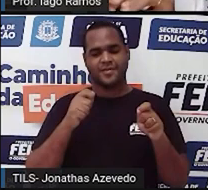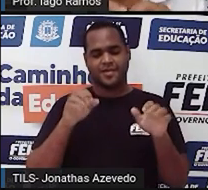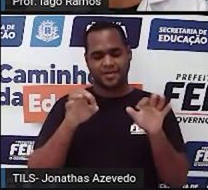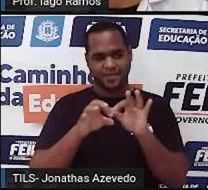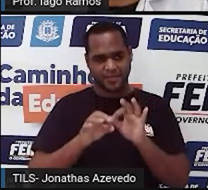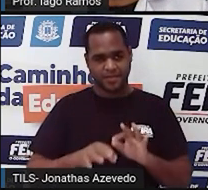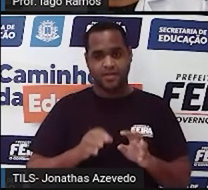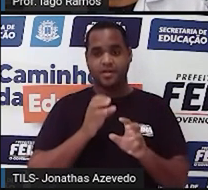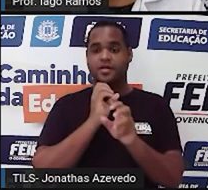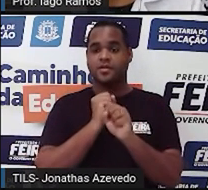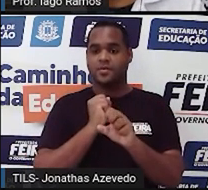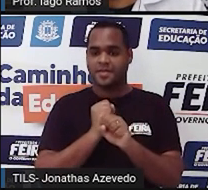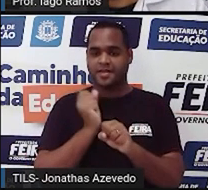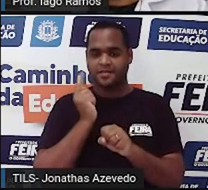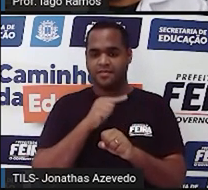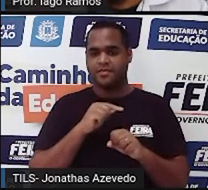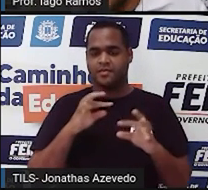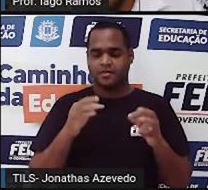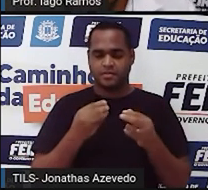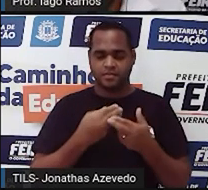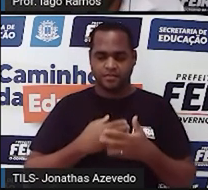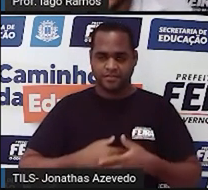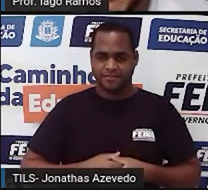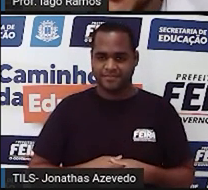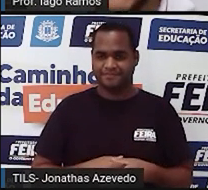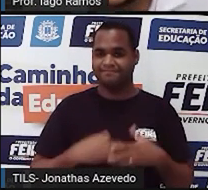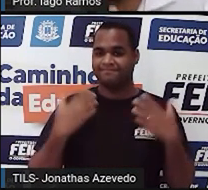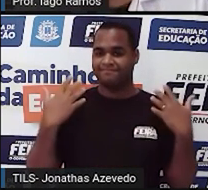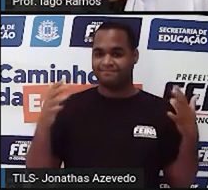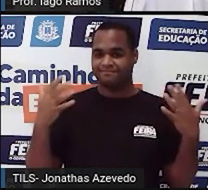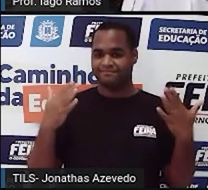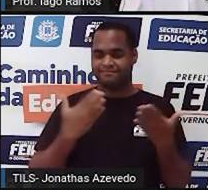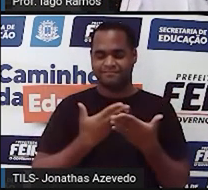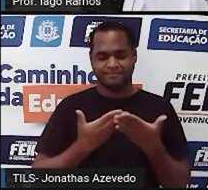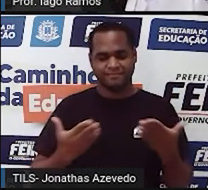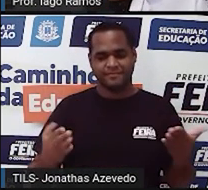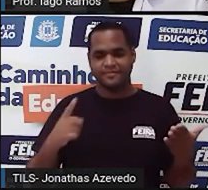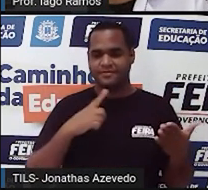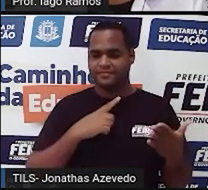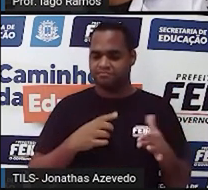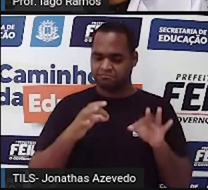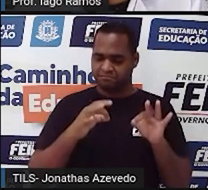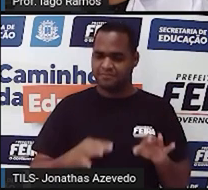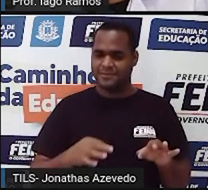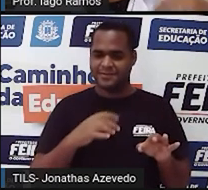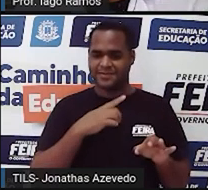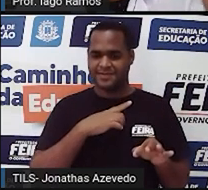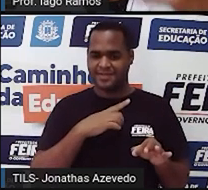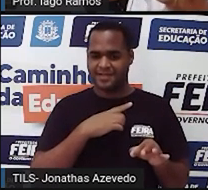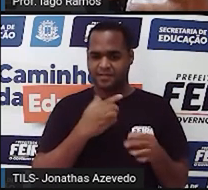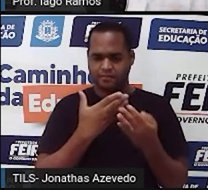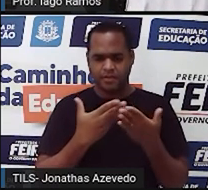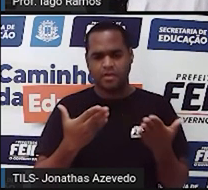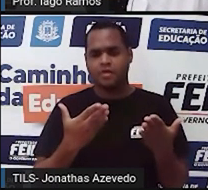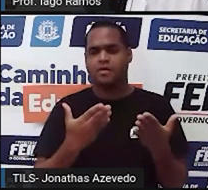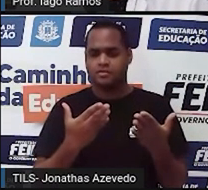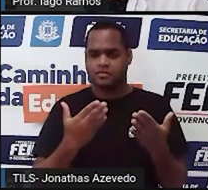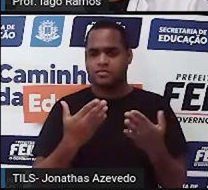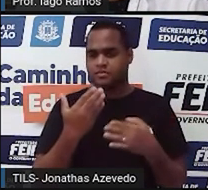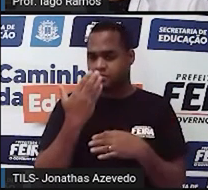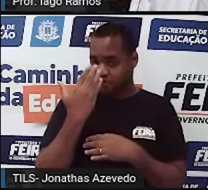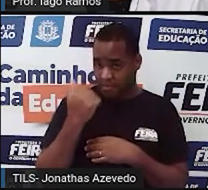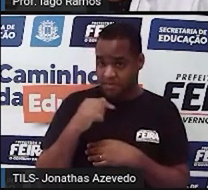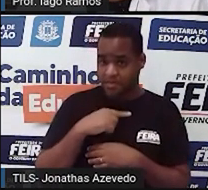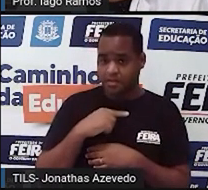sominha dando beleza? Então parabéns para você porque eu tenho certeza que você daí foi